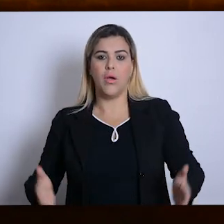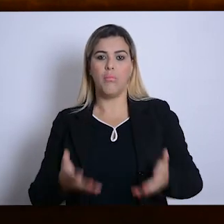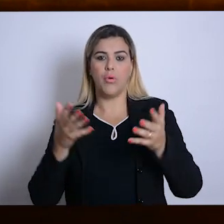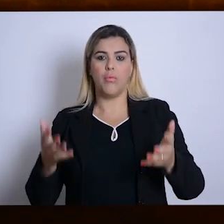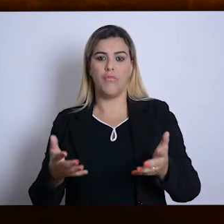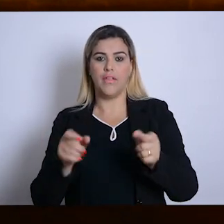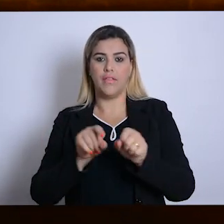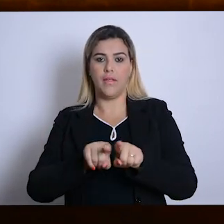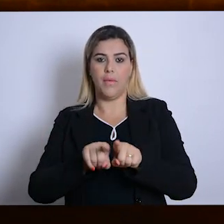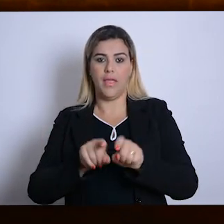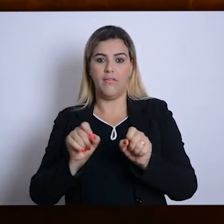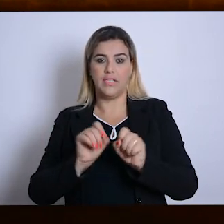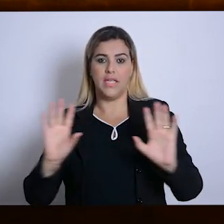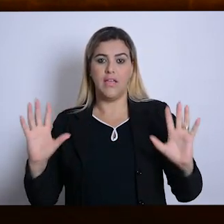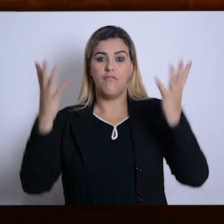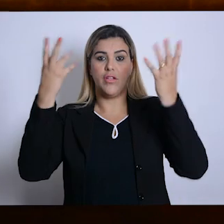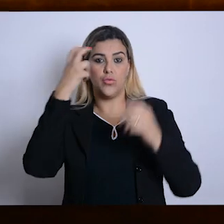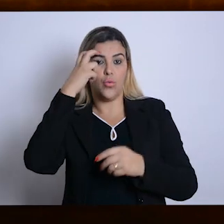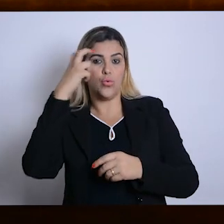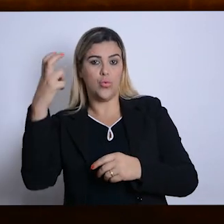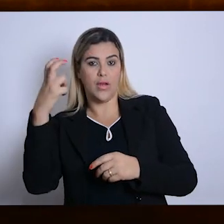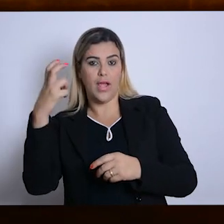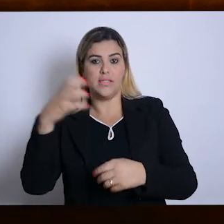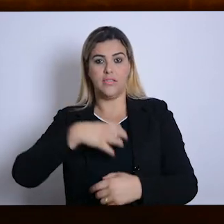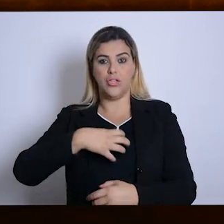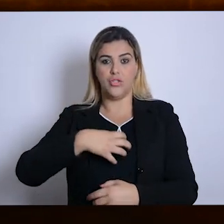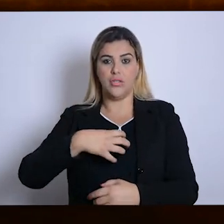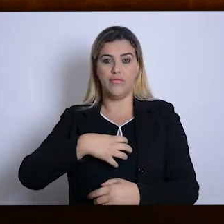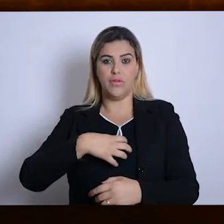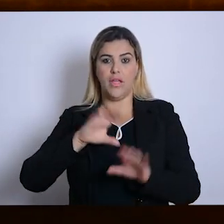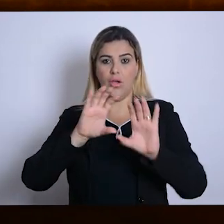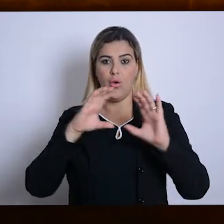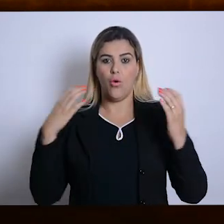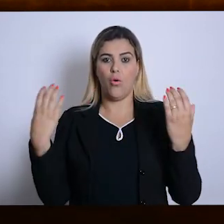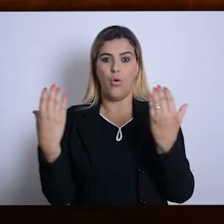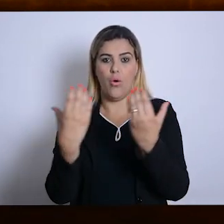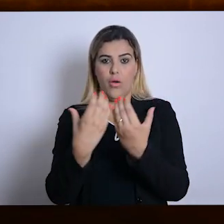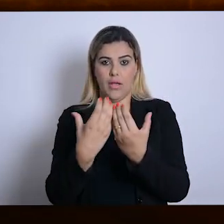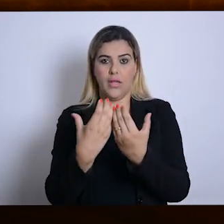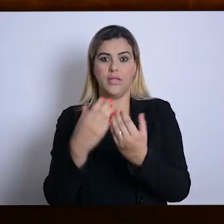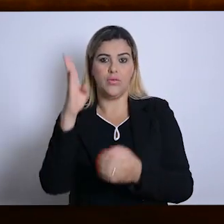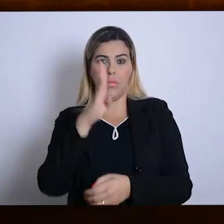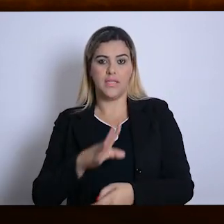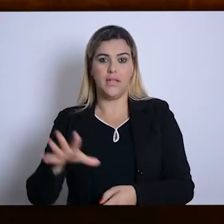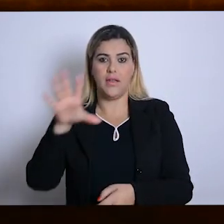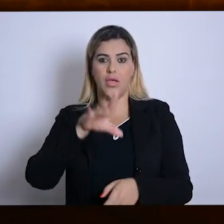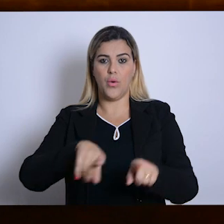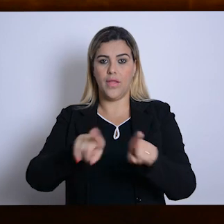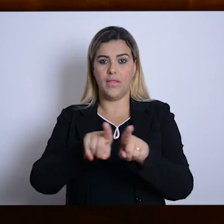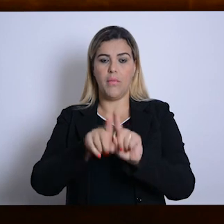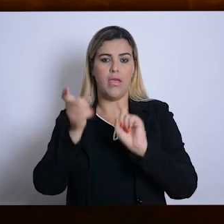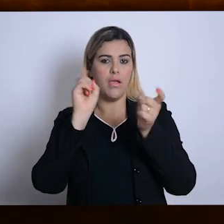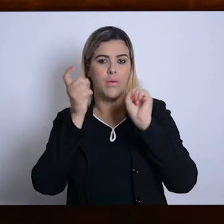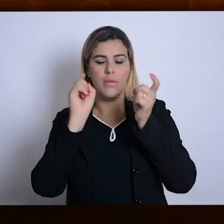científicos e culturais, desde grandes eventos, como o Congresso Brasileiro, até eventos menores, como reuniões de discussão